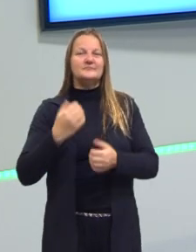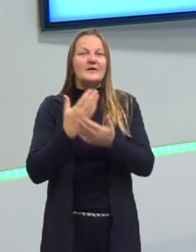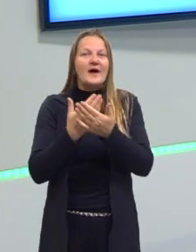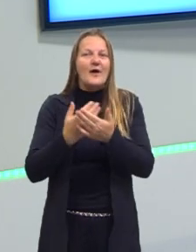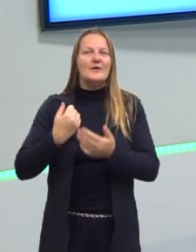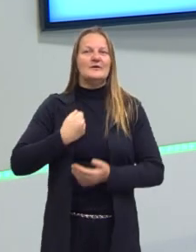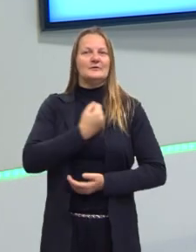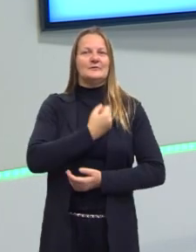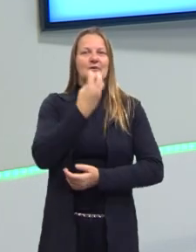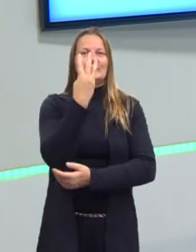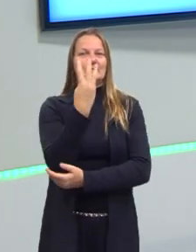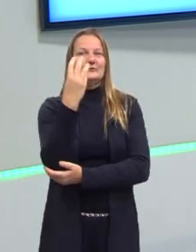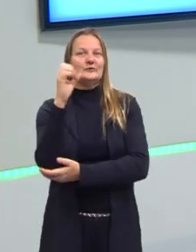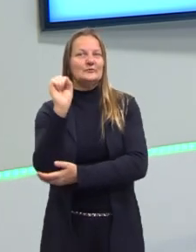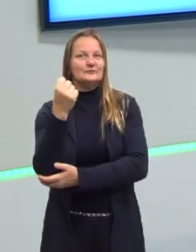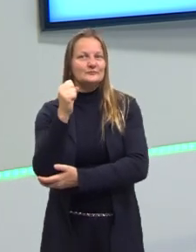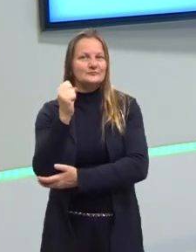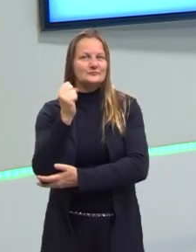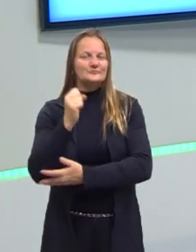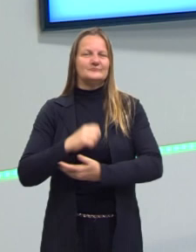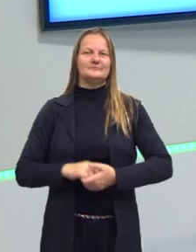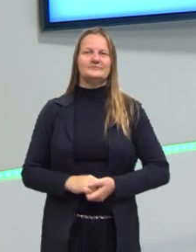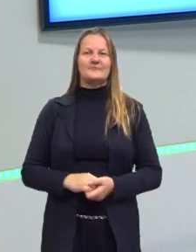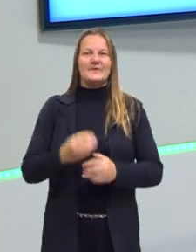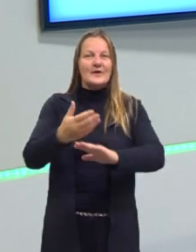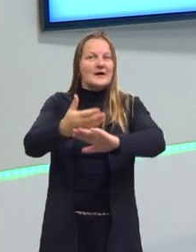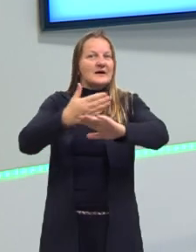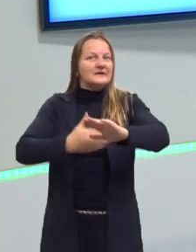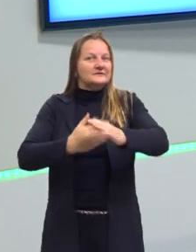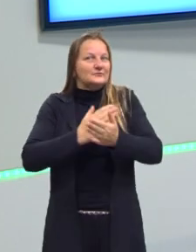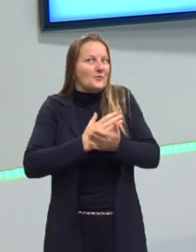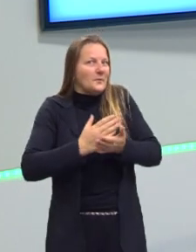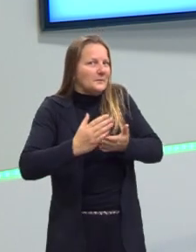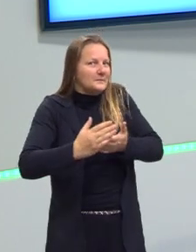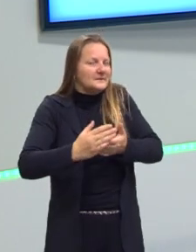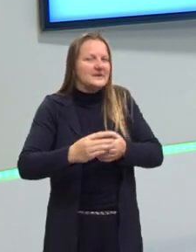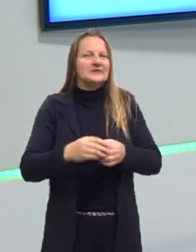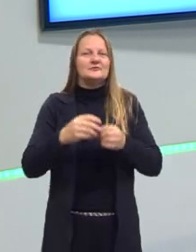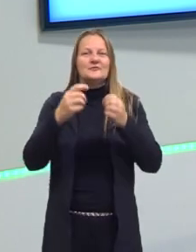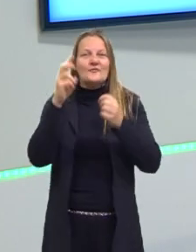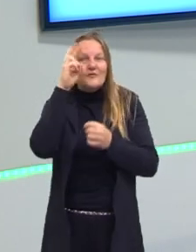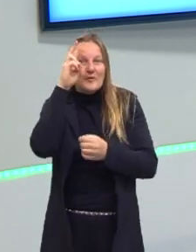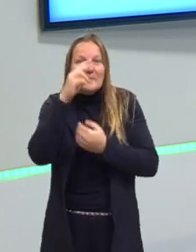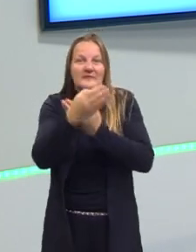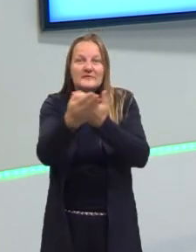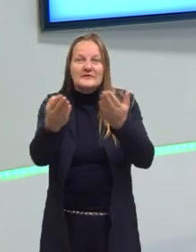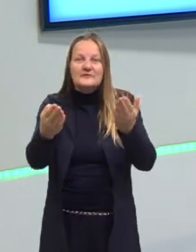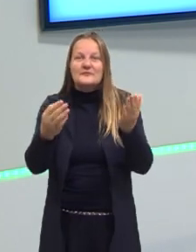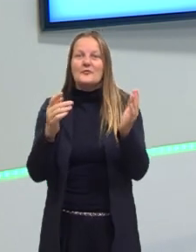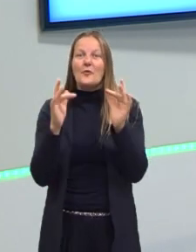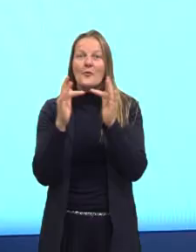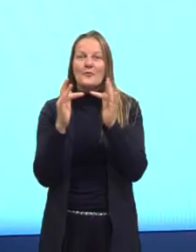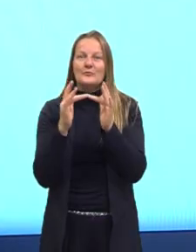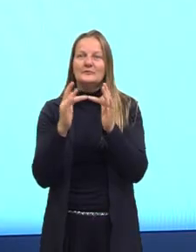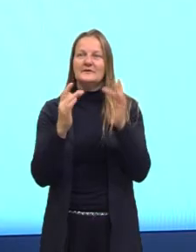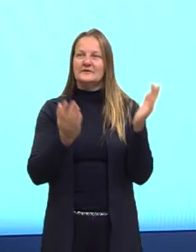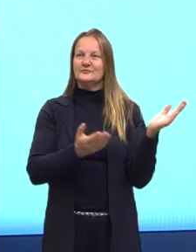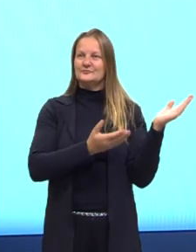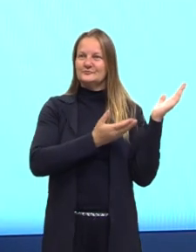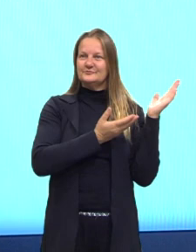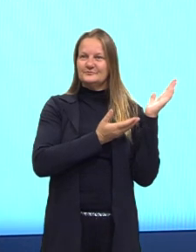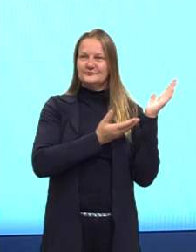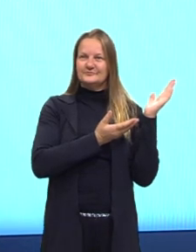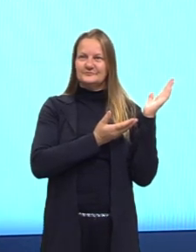número 38. Antes da aula propriamente começar, eu quero lembrá-los que aqui no cantinho vocês têm o meu